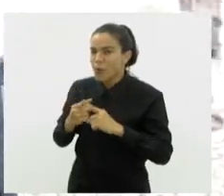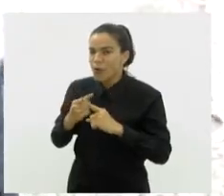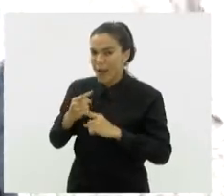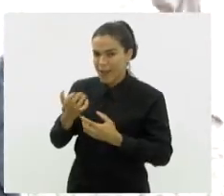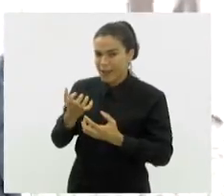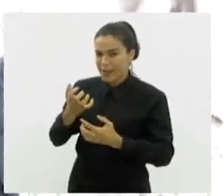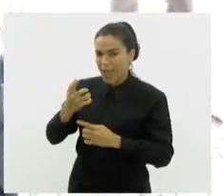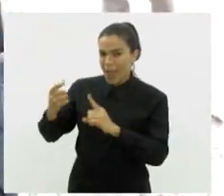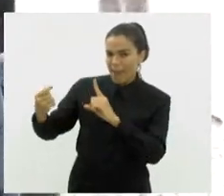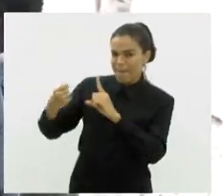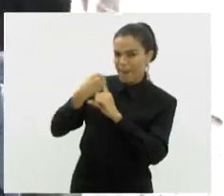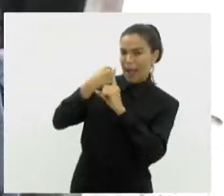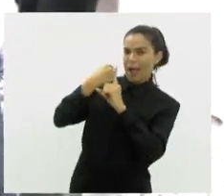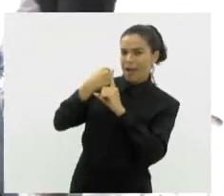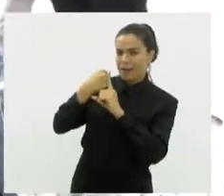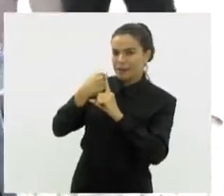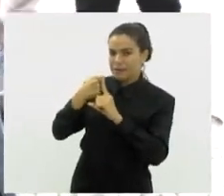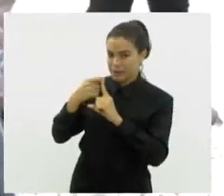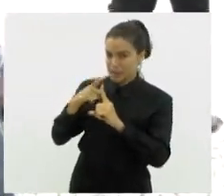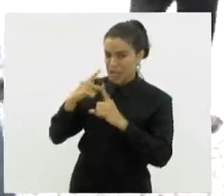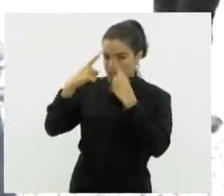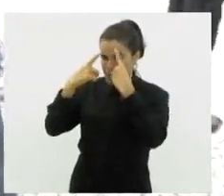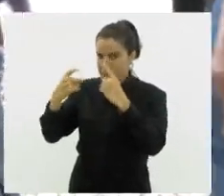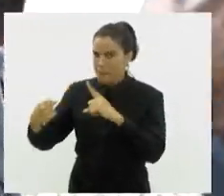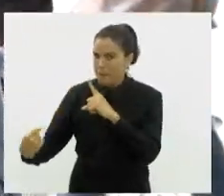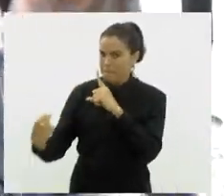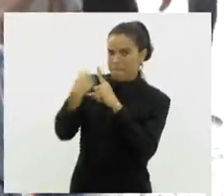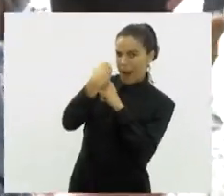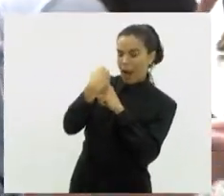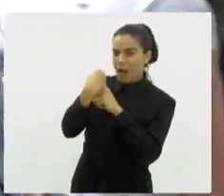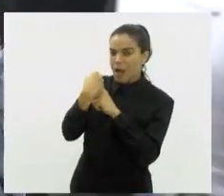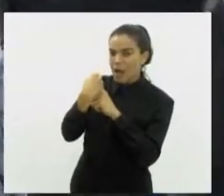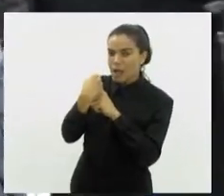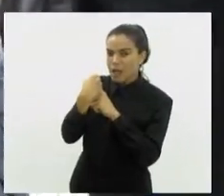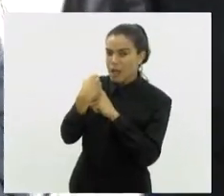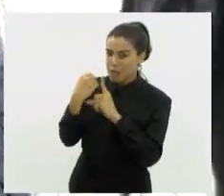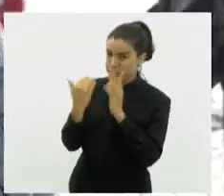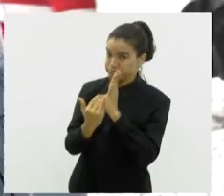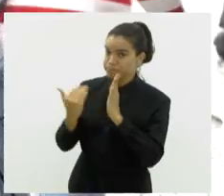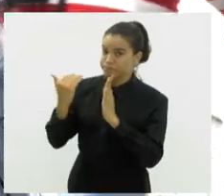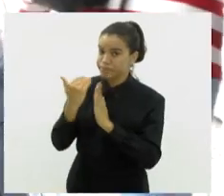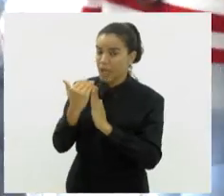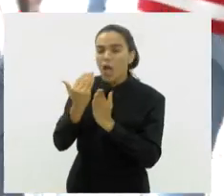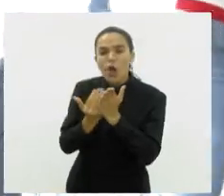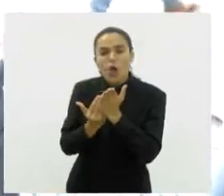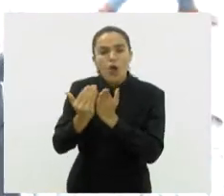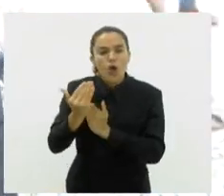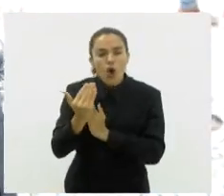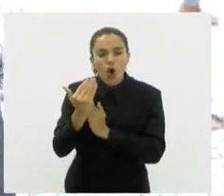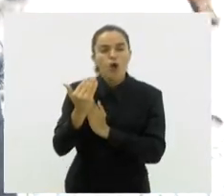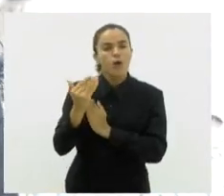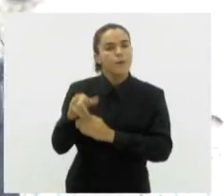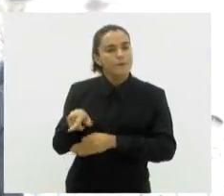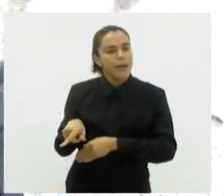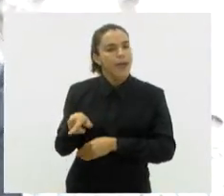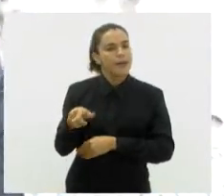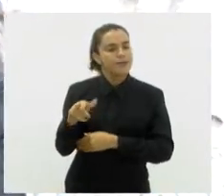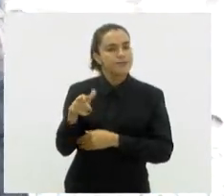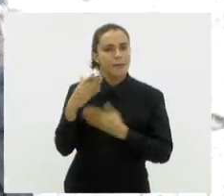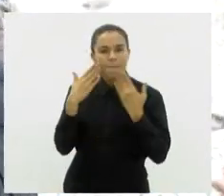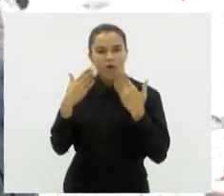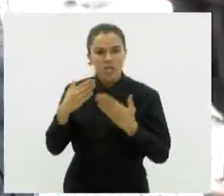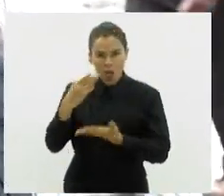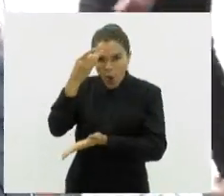agredir? Porque também tem essa agressividade exacerbada. A criança, ela começa a te deixar claro que ela te